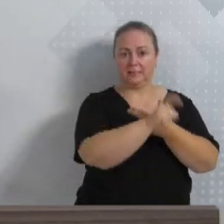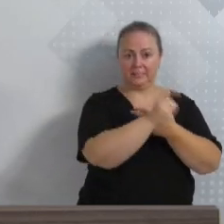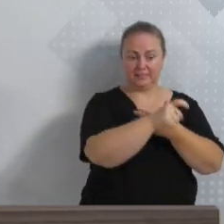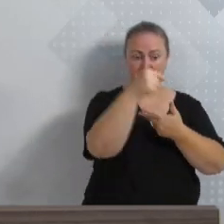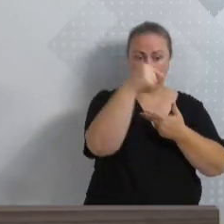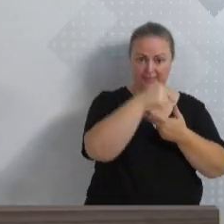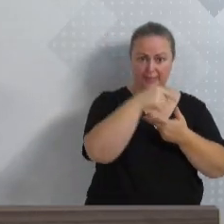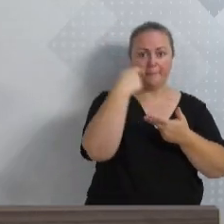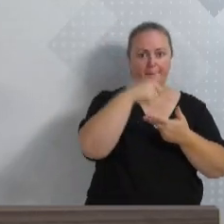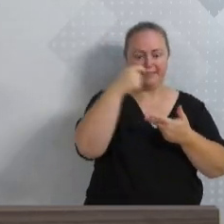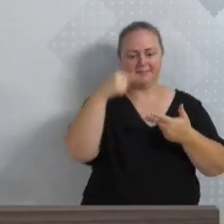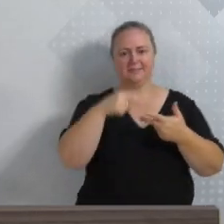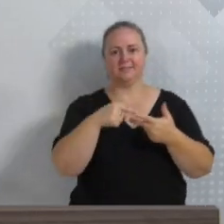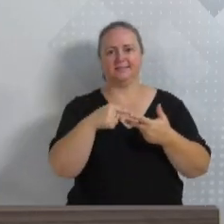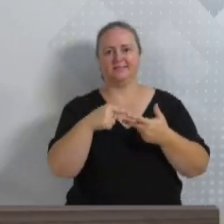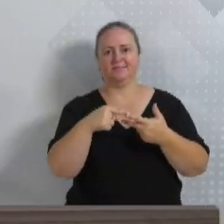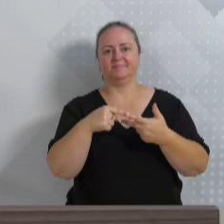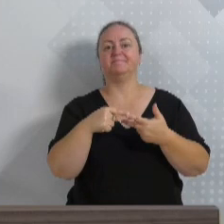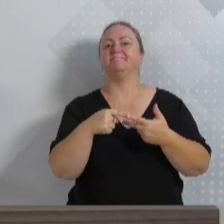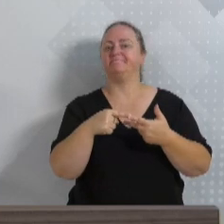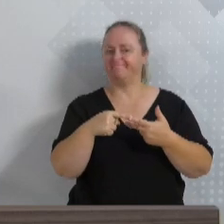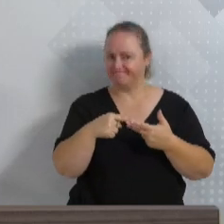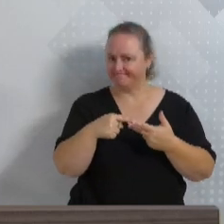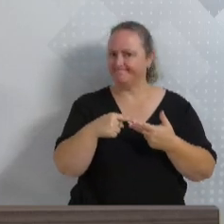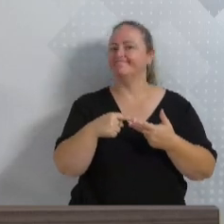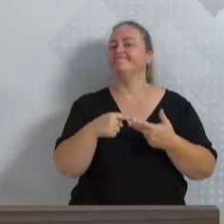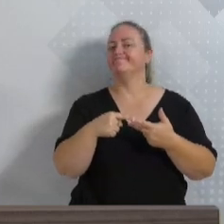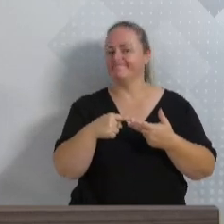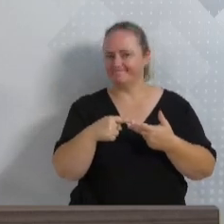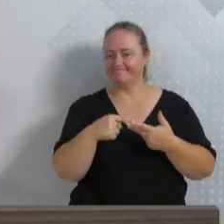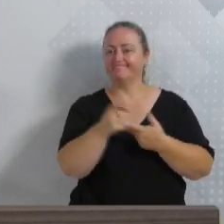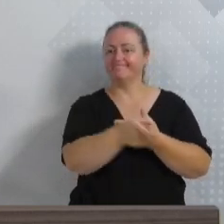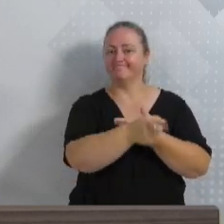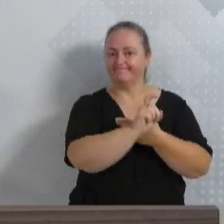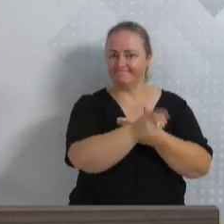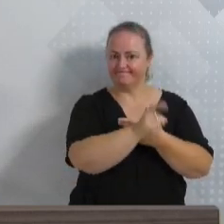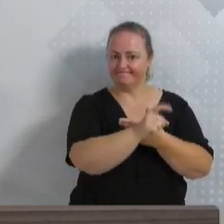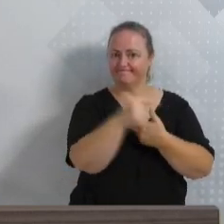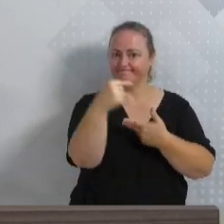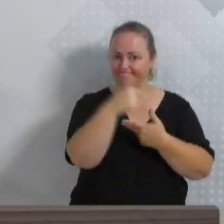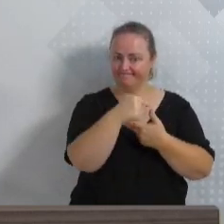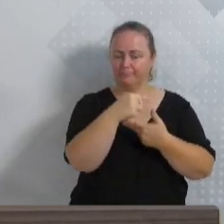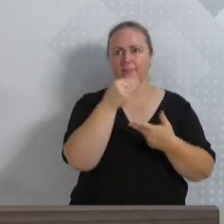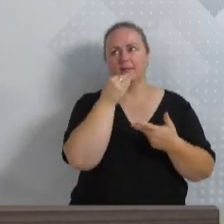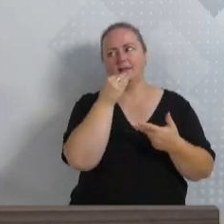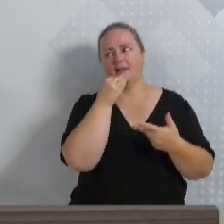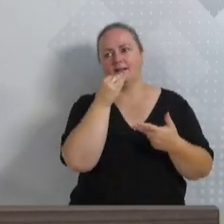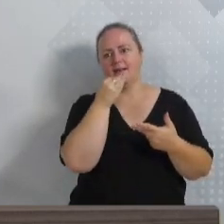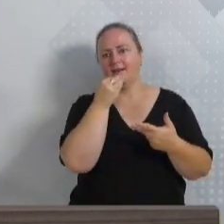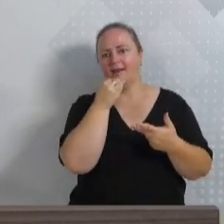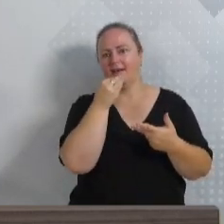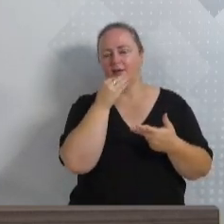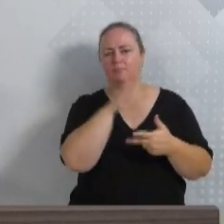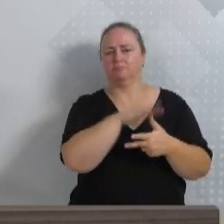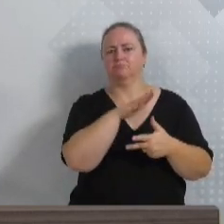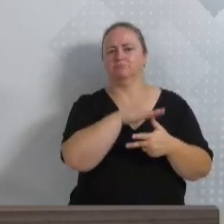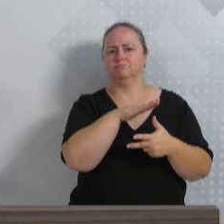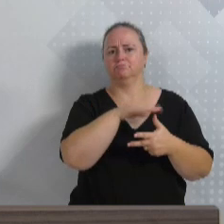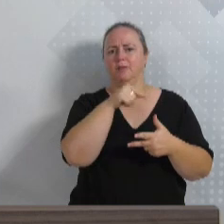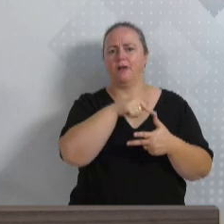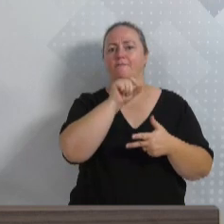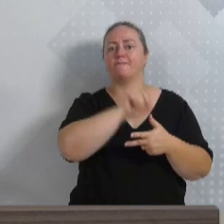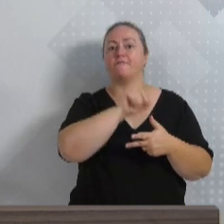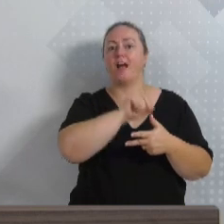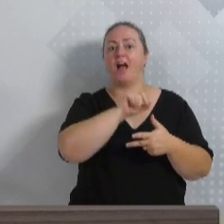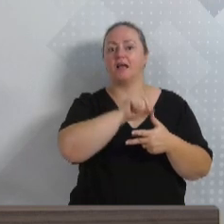da Câmara de Vereadores. Ou seja, o Executivo, eles, claro, eles têm a incumbência de executar, mas primeiro